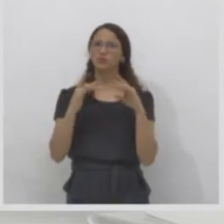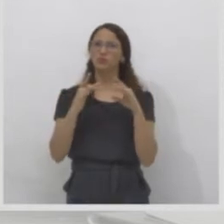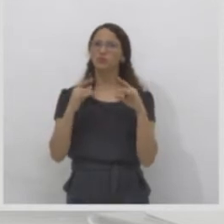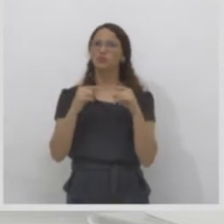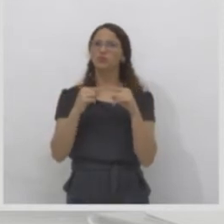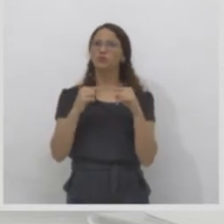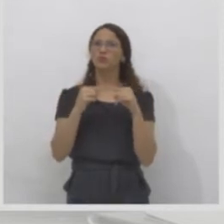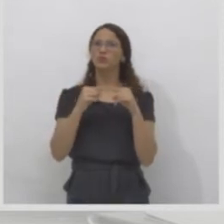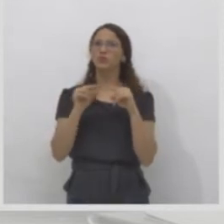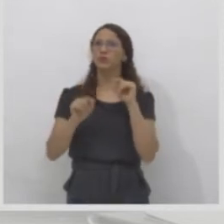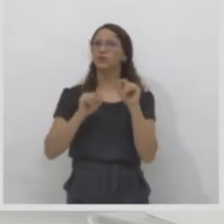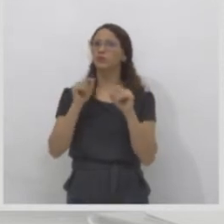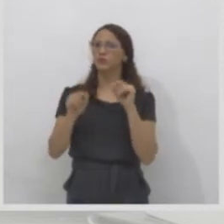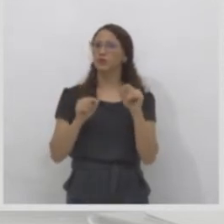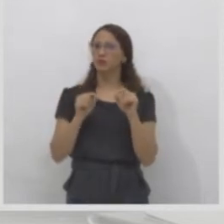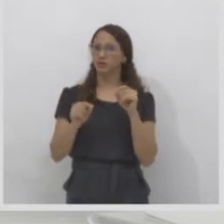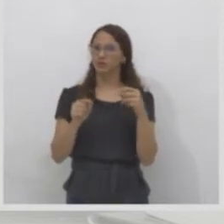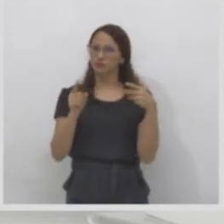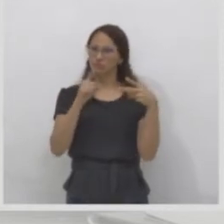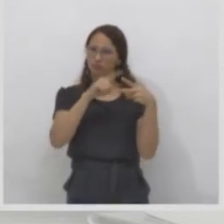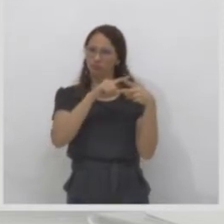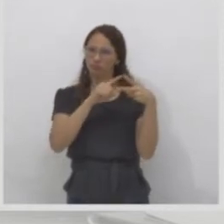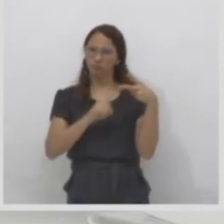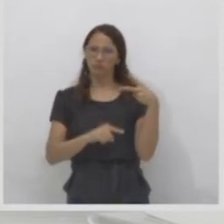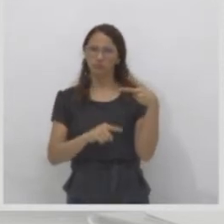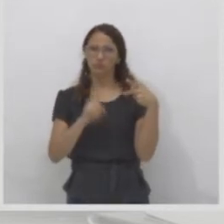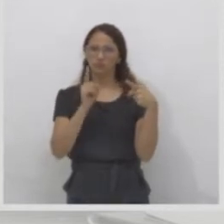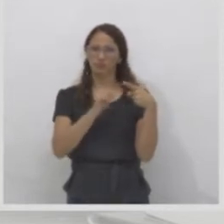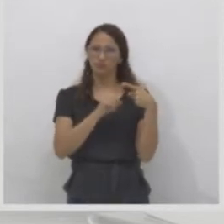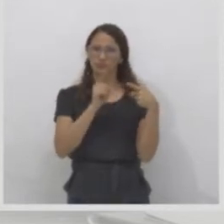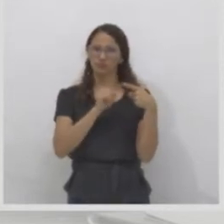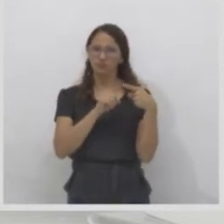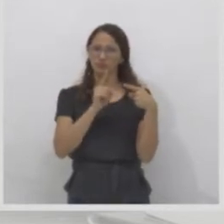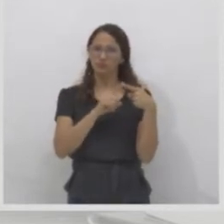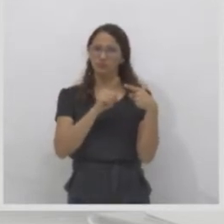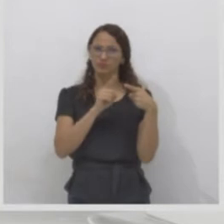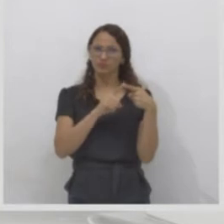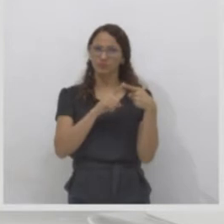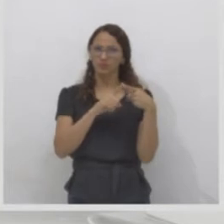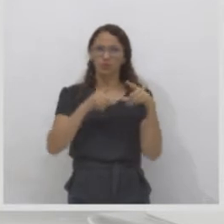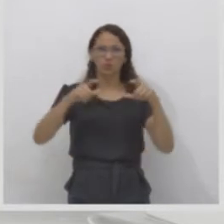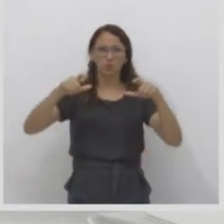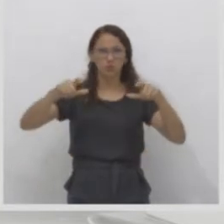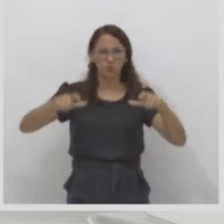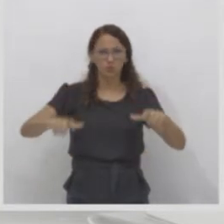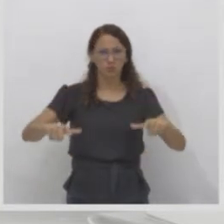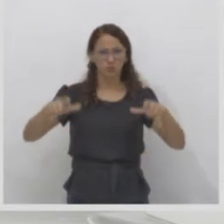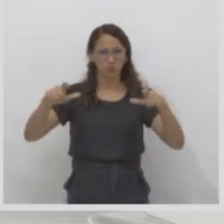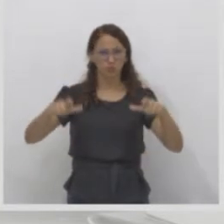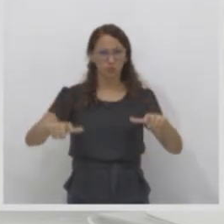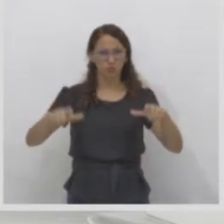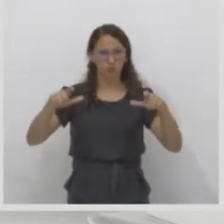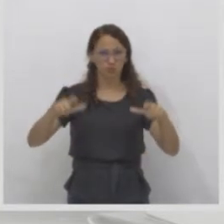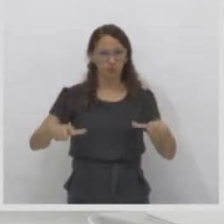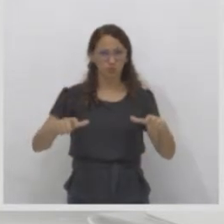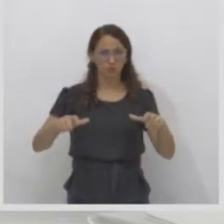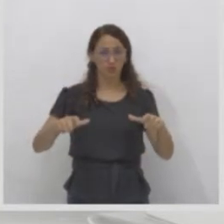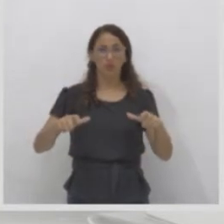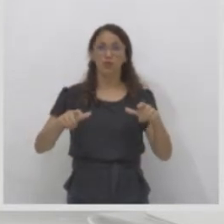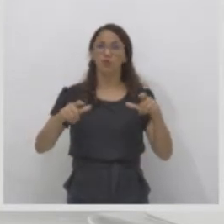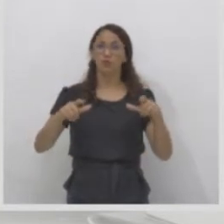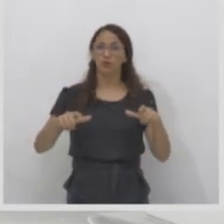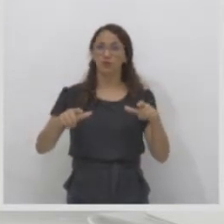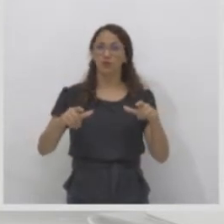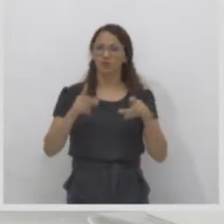Você é repelido de um espaço. Então, existe uma área de repulsão